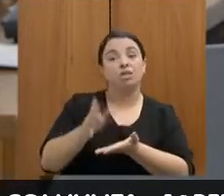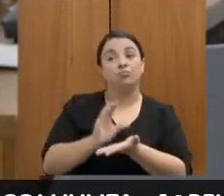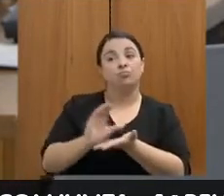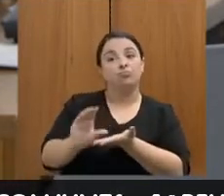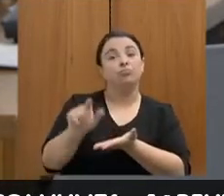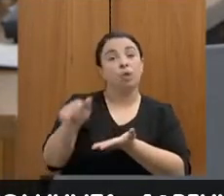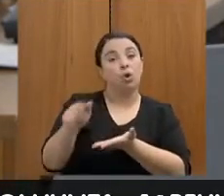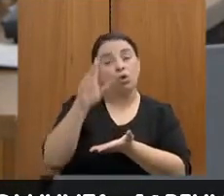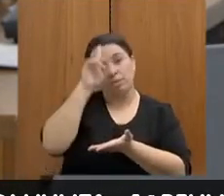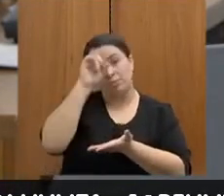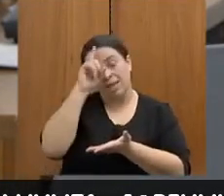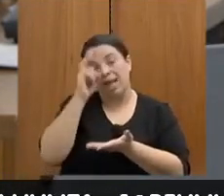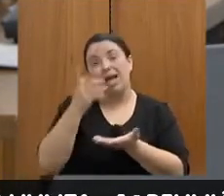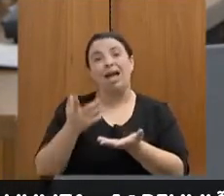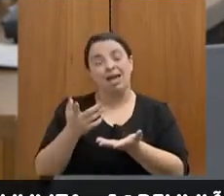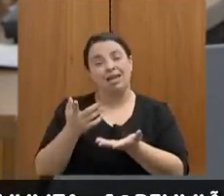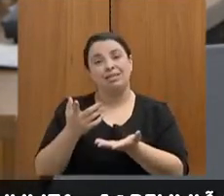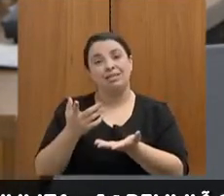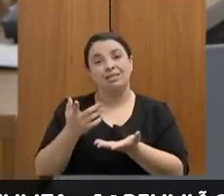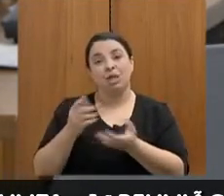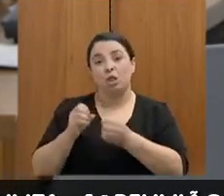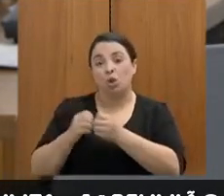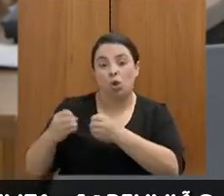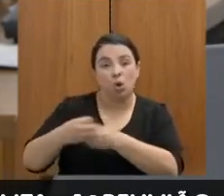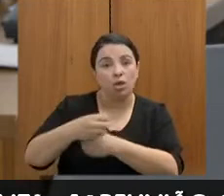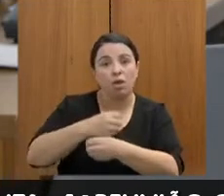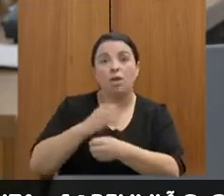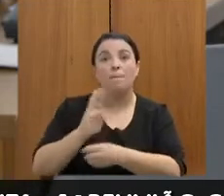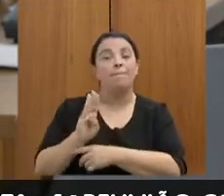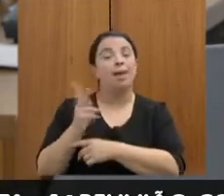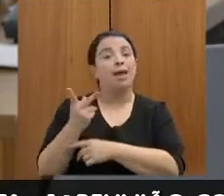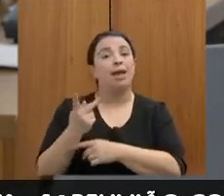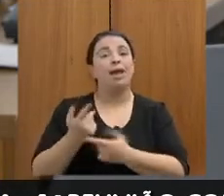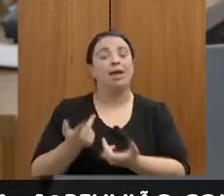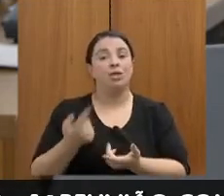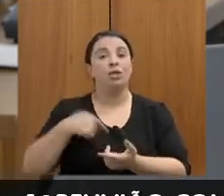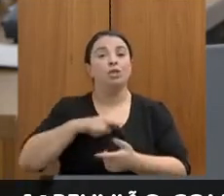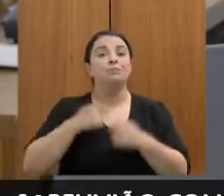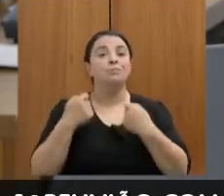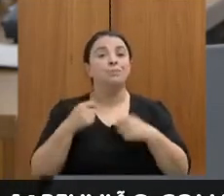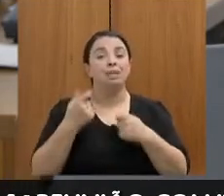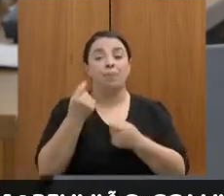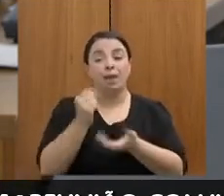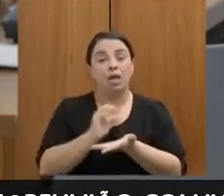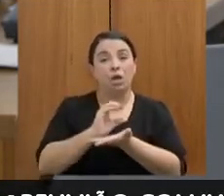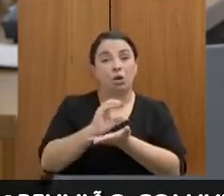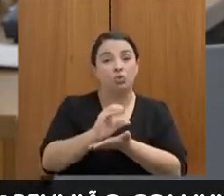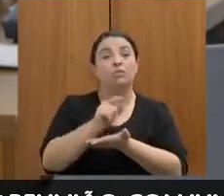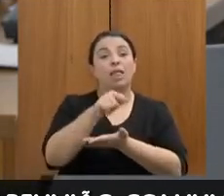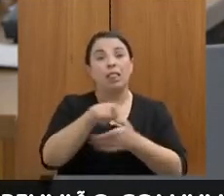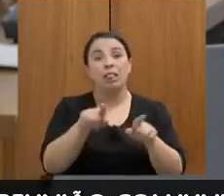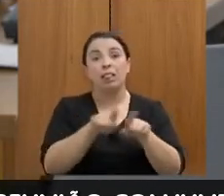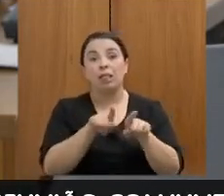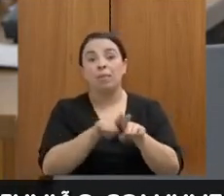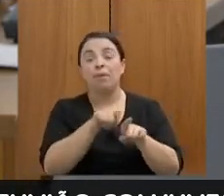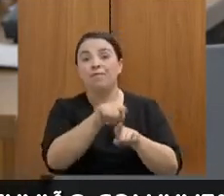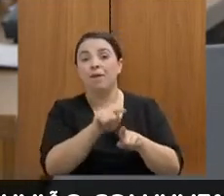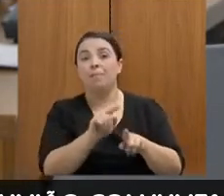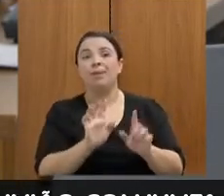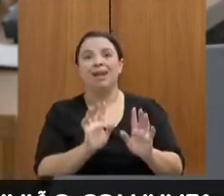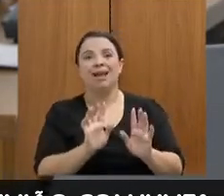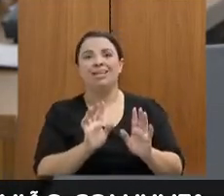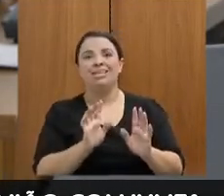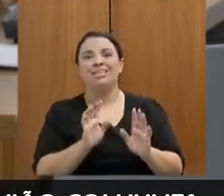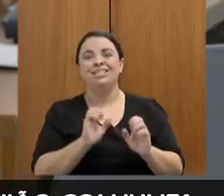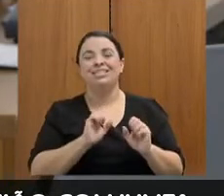por exemplo, todo o Estado. A gente precisa que o recurso vá para as forças de segurança, para que elas tenham condições